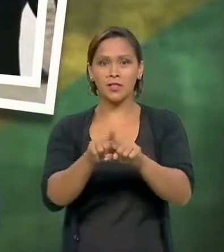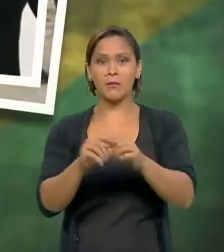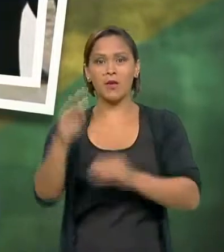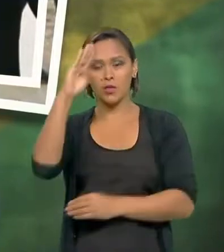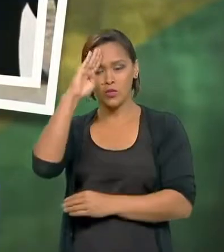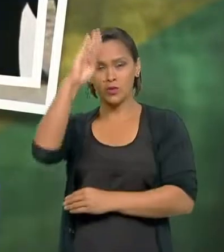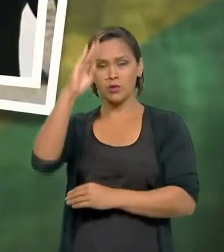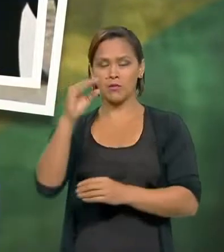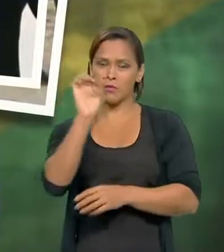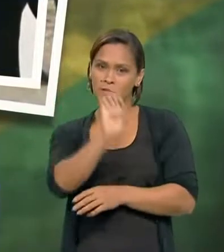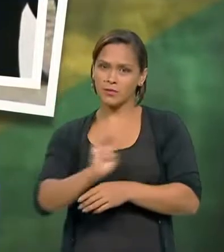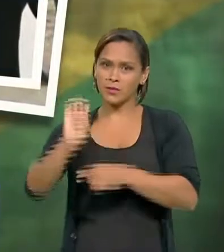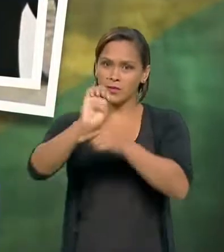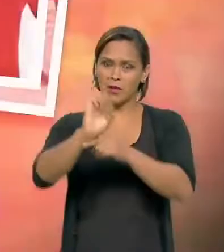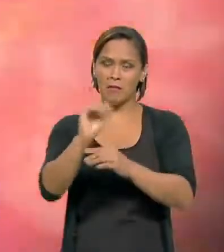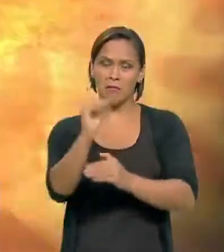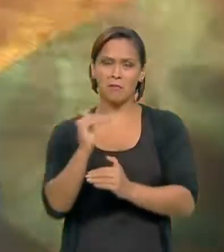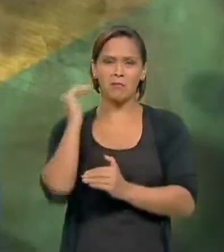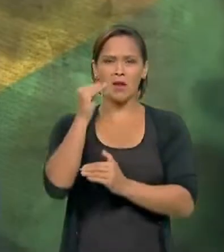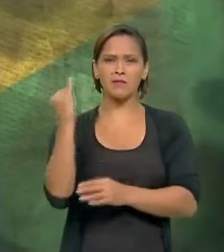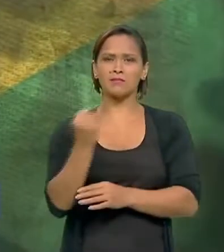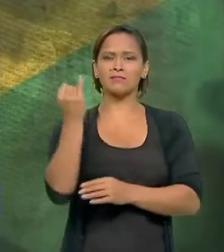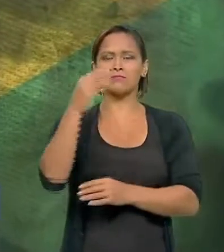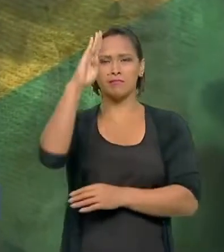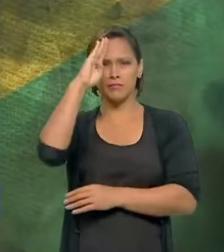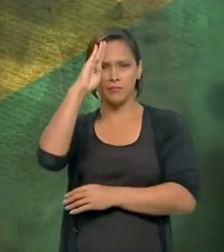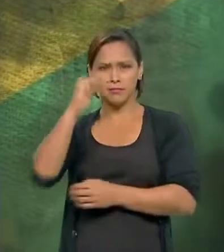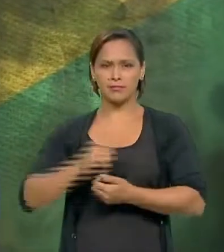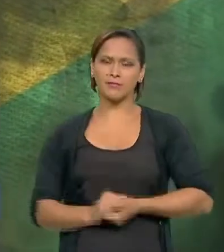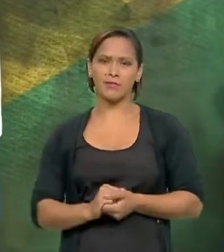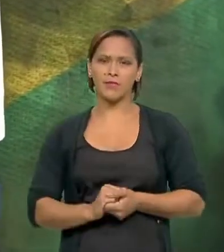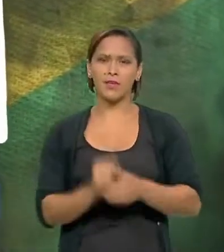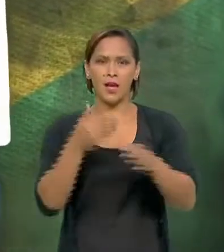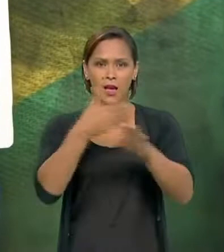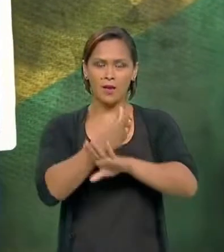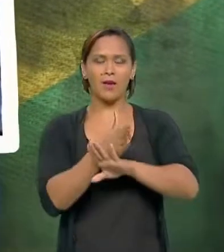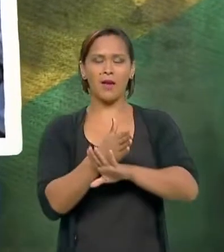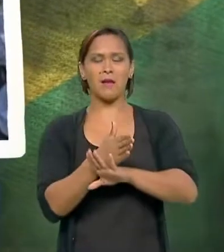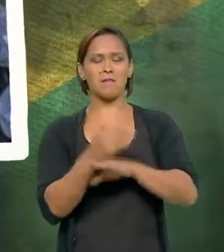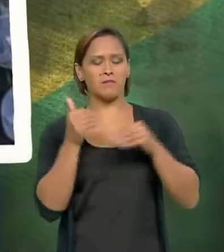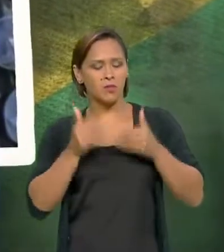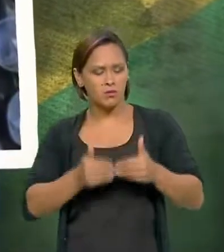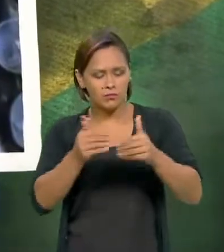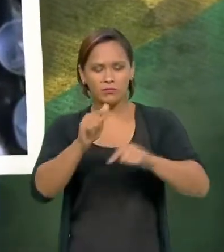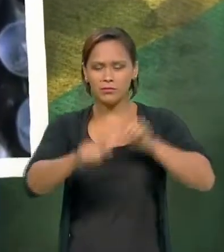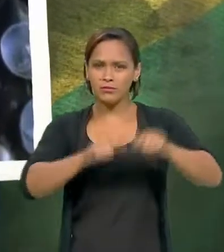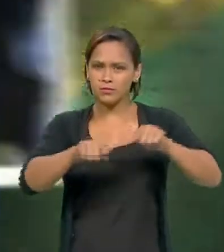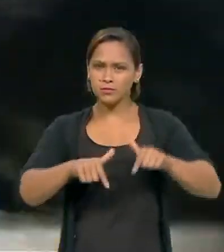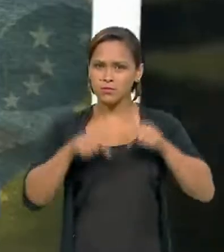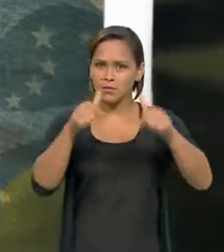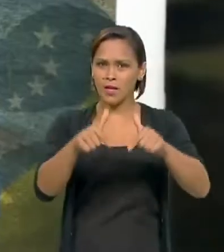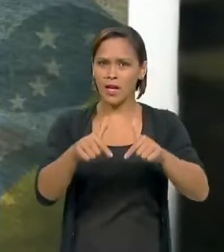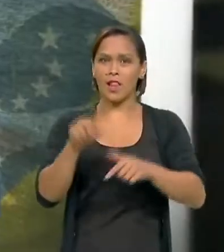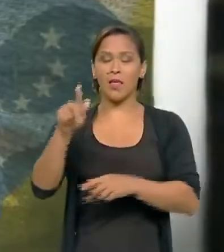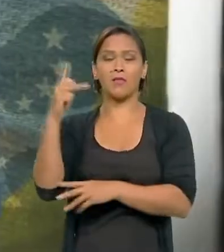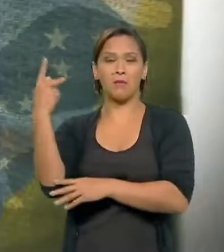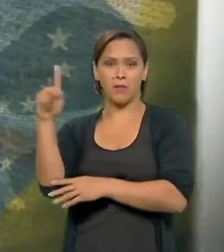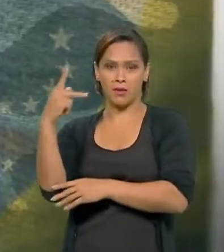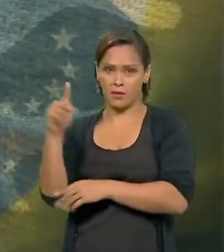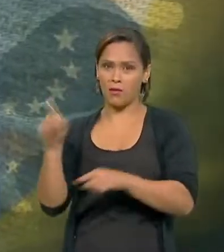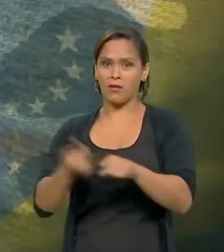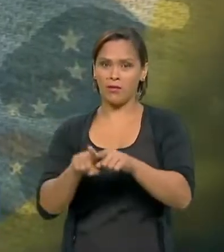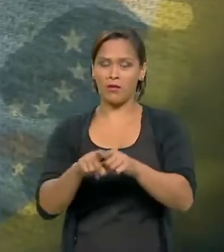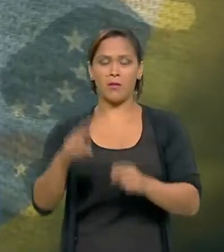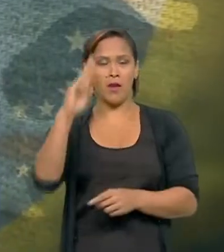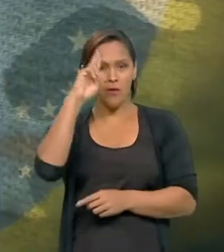Comando e Estado Maior do Exército. Integrou a Missão Militar Brasileira de Instrução no Paraguai, comandou a